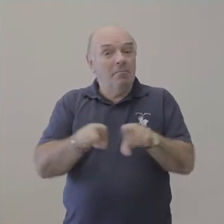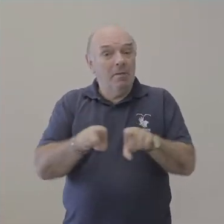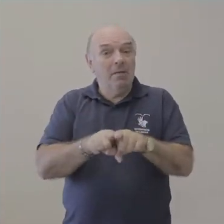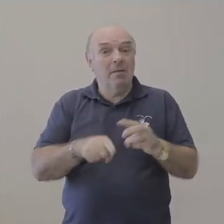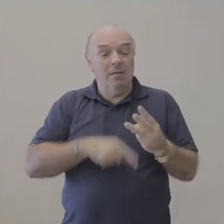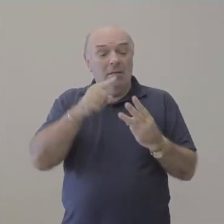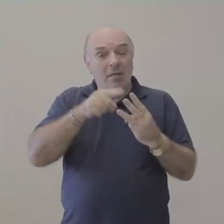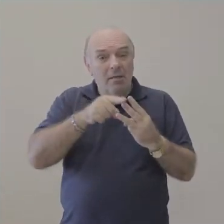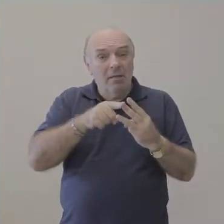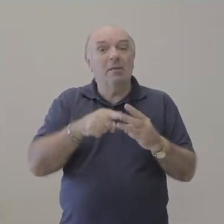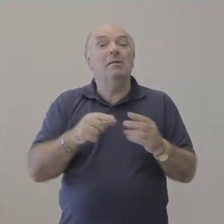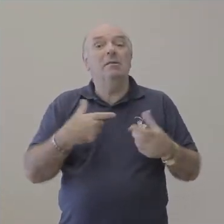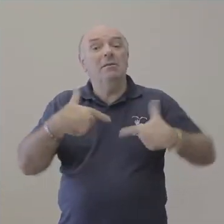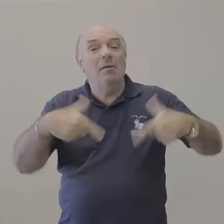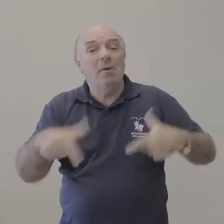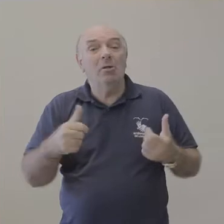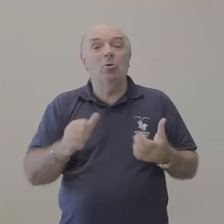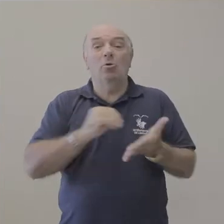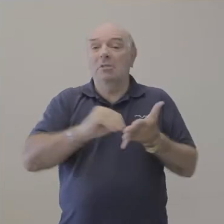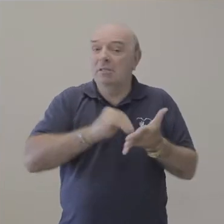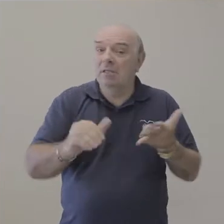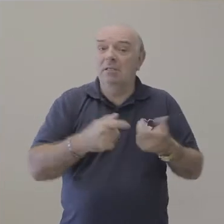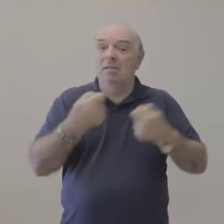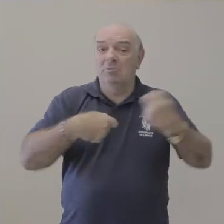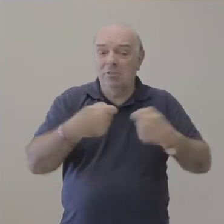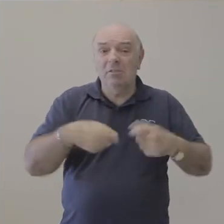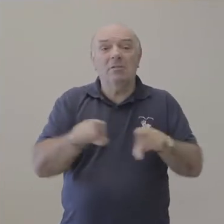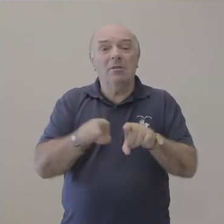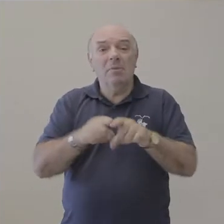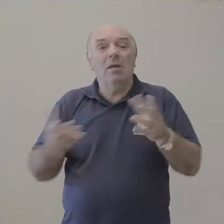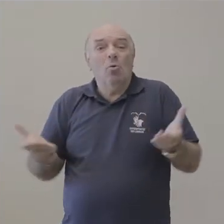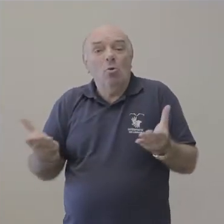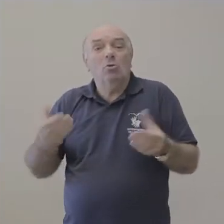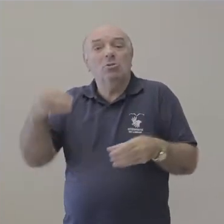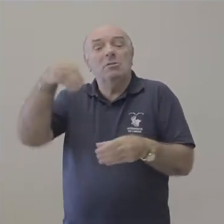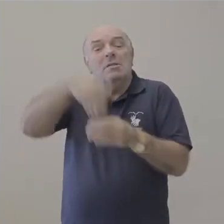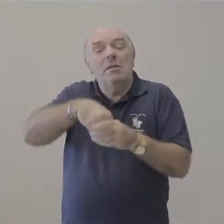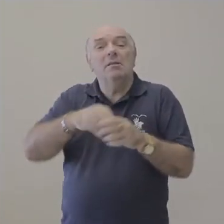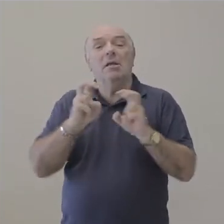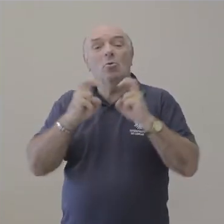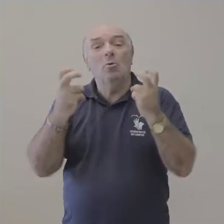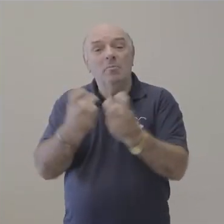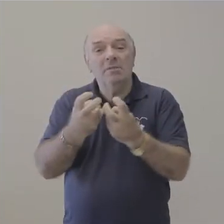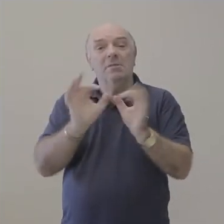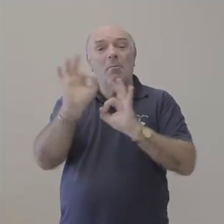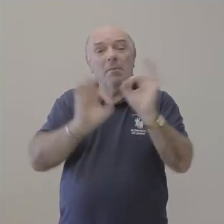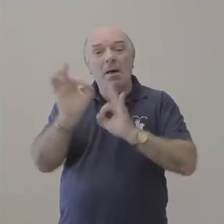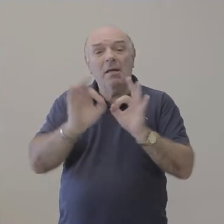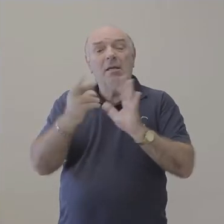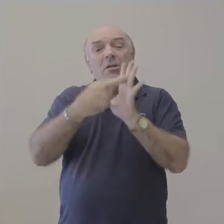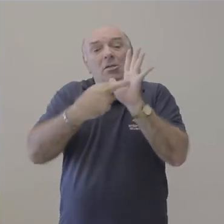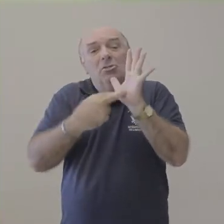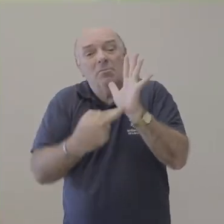administrativos e atualmente é membro da comissão que elabora o novo estatuto e o novo regimento da